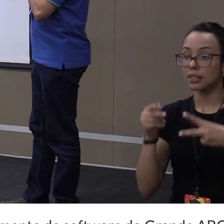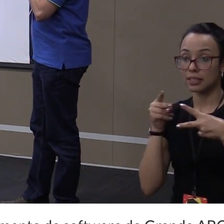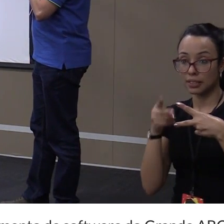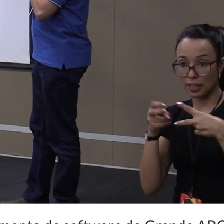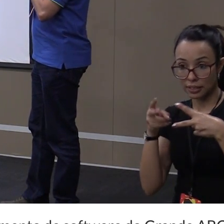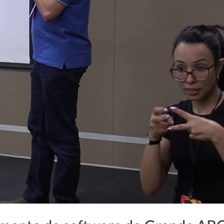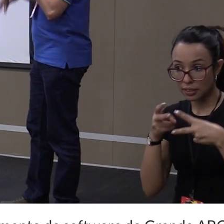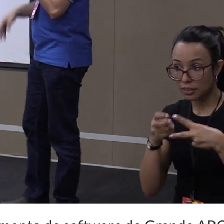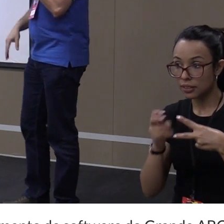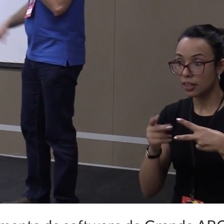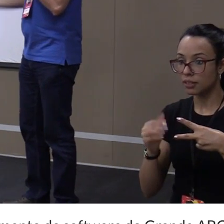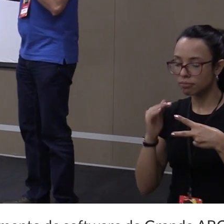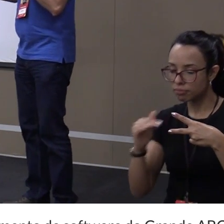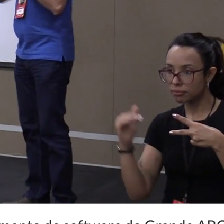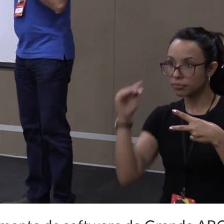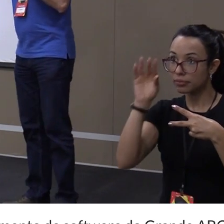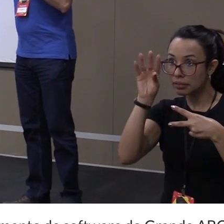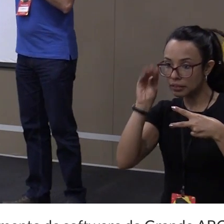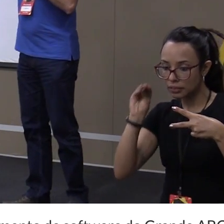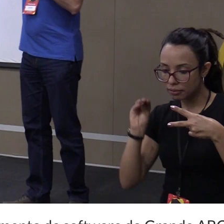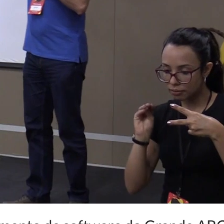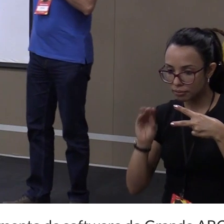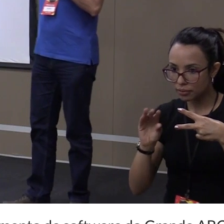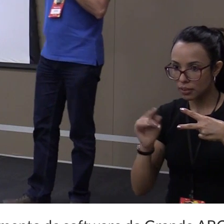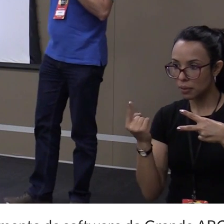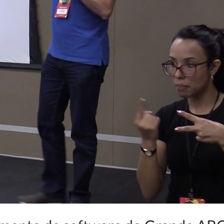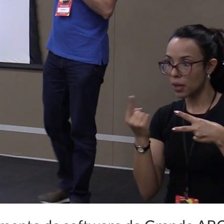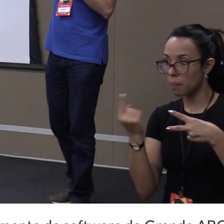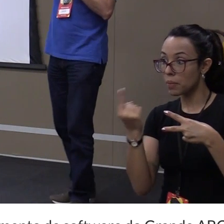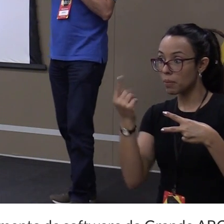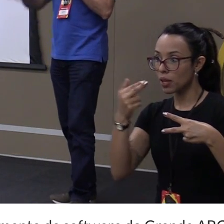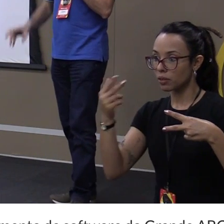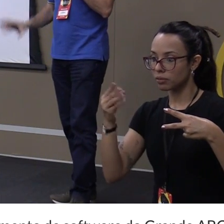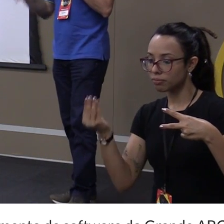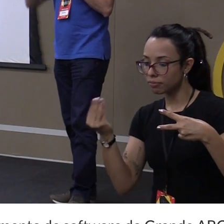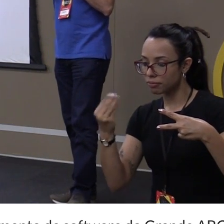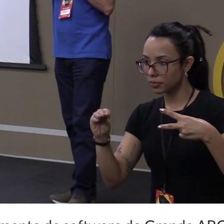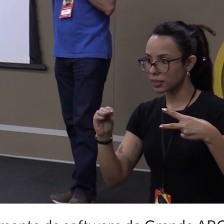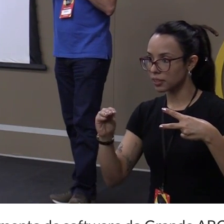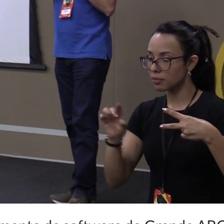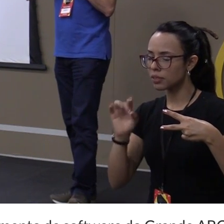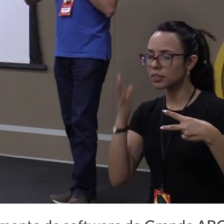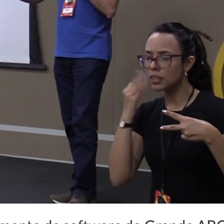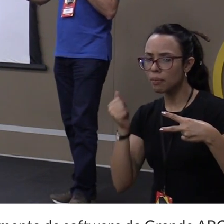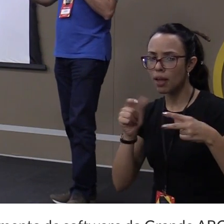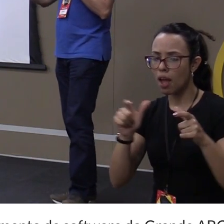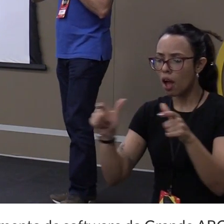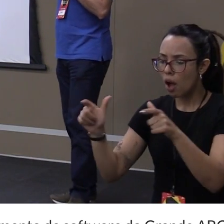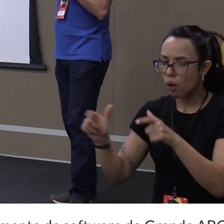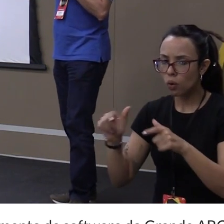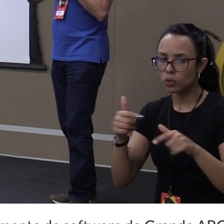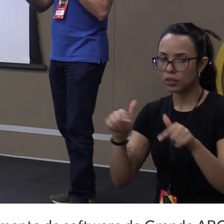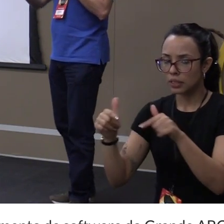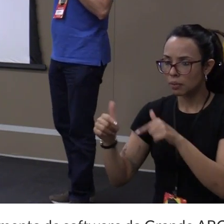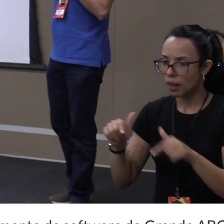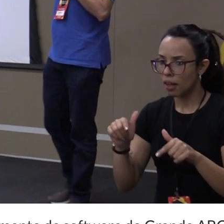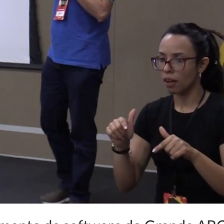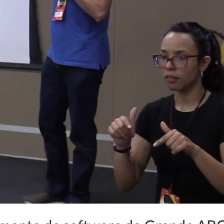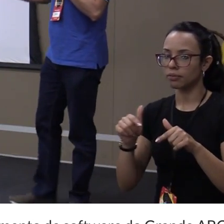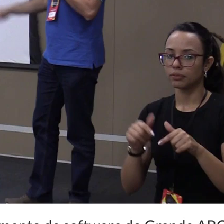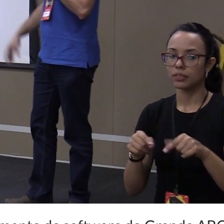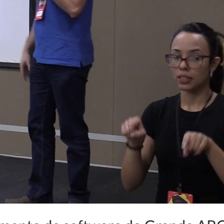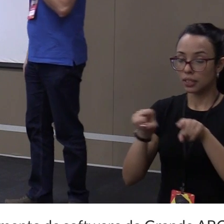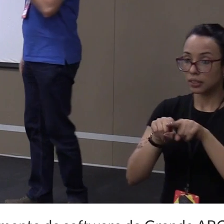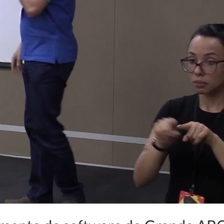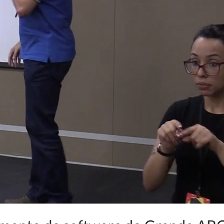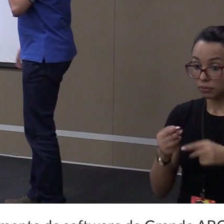fiz lá em cima. E pego o índice zero, que é o primeiro item dessa lista. Só para eu saber trabalhar um. E depois, se funcionou com um, vai